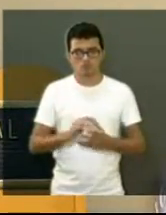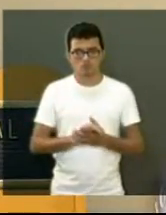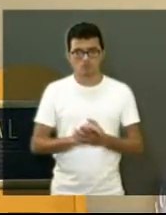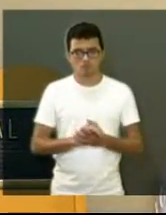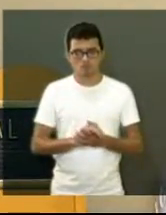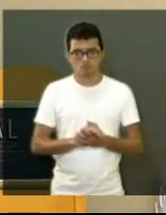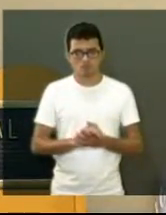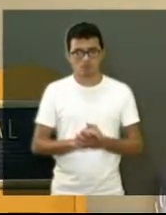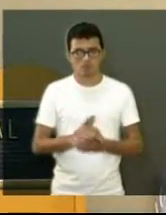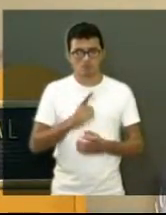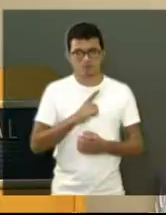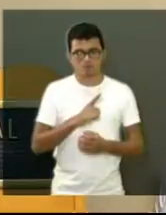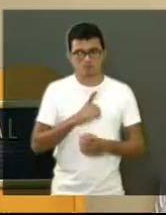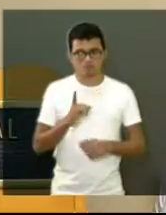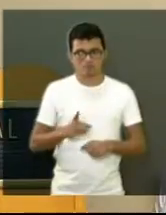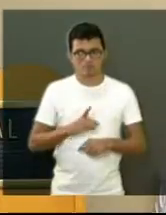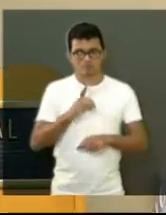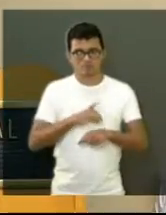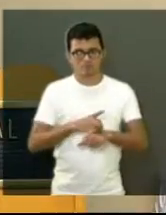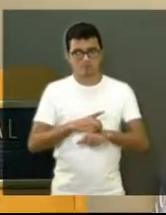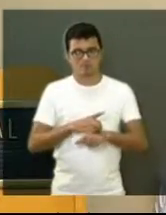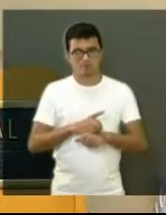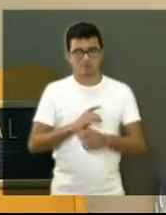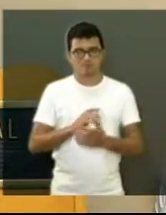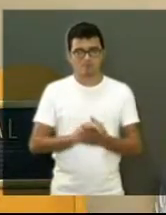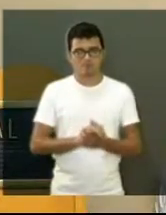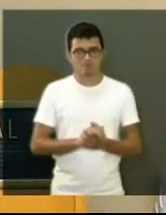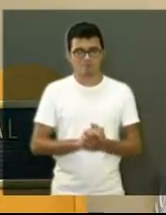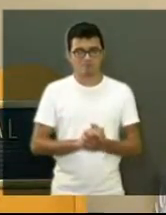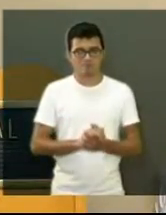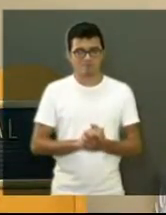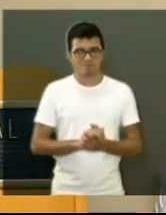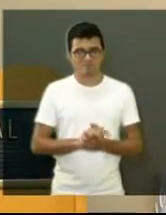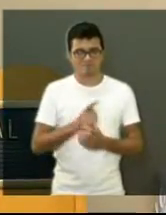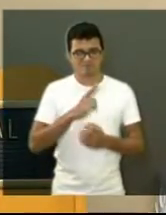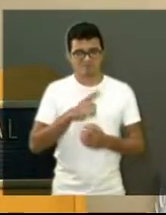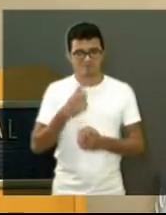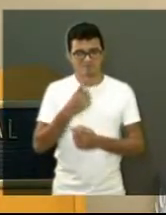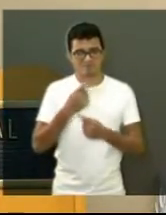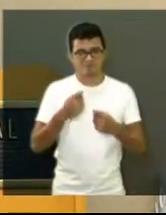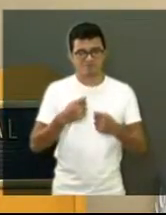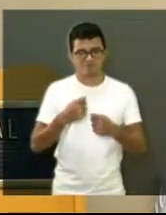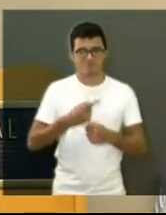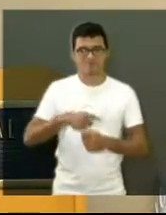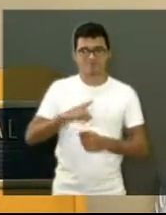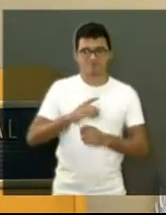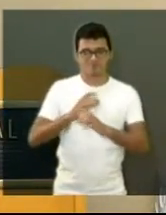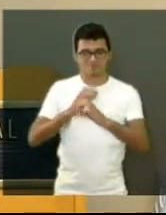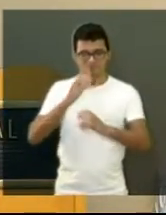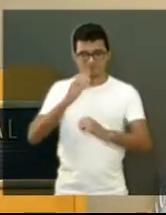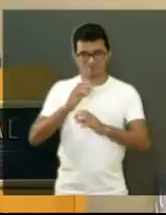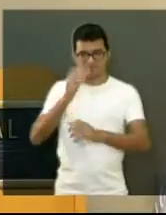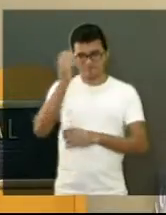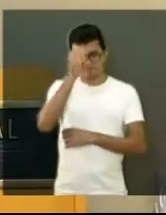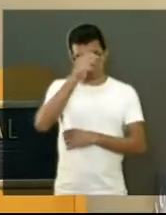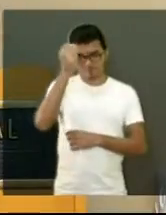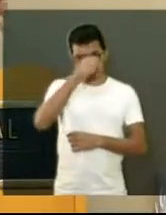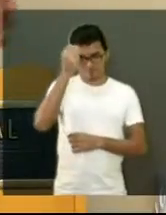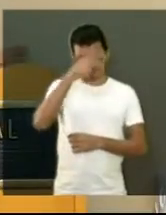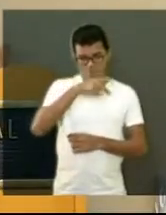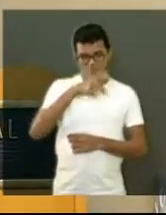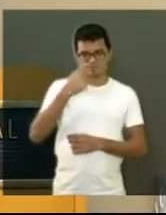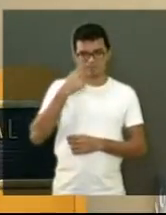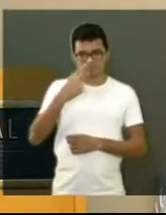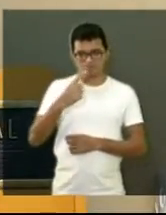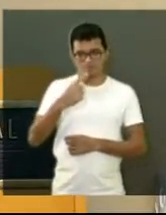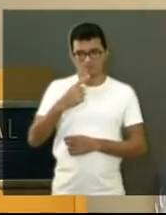dengue. Problema sério. Quero levar o engenheiro da Prefeitura, o João Bernal, hoje, como secretário, para ver se